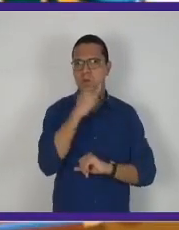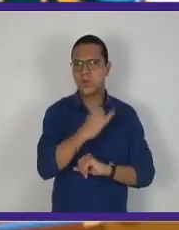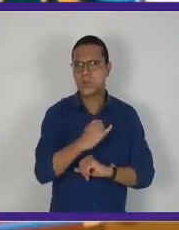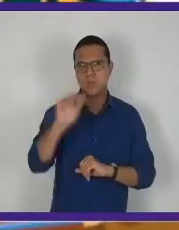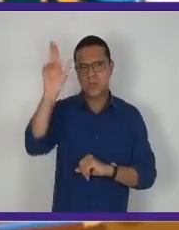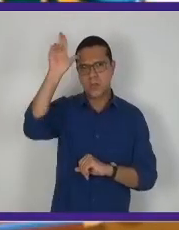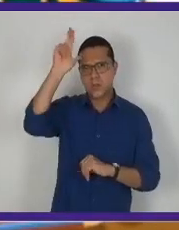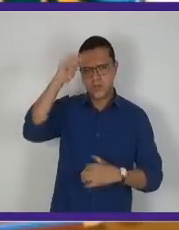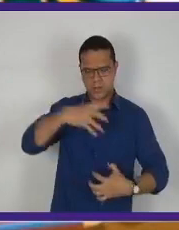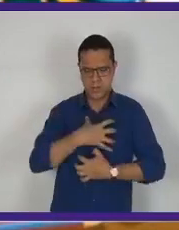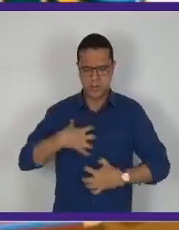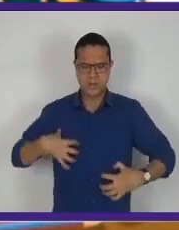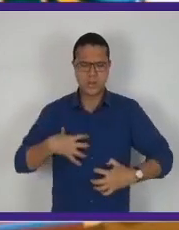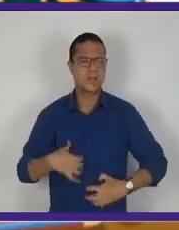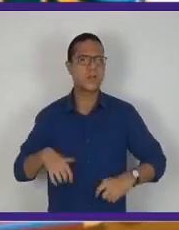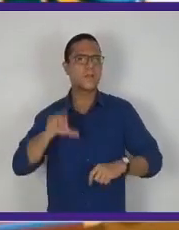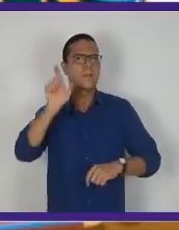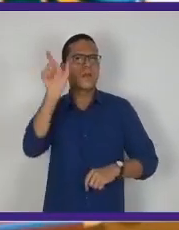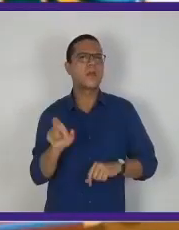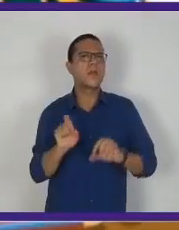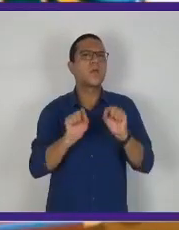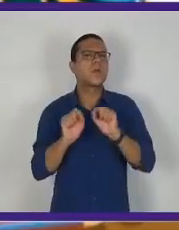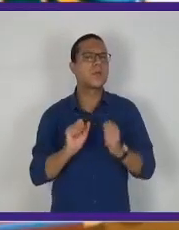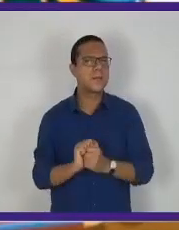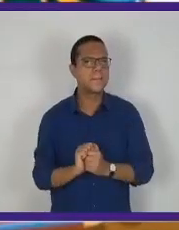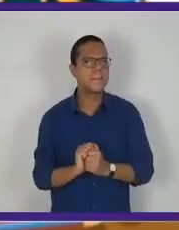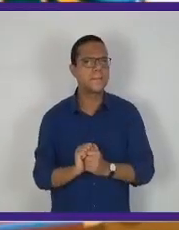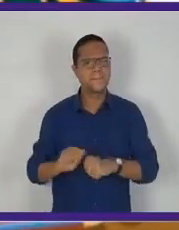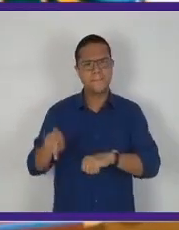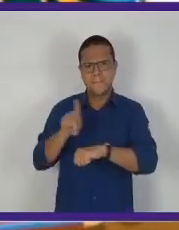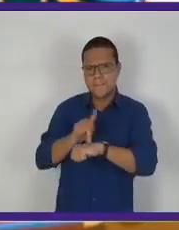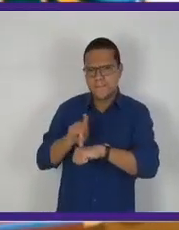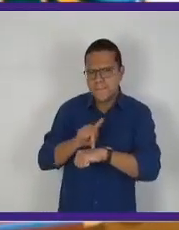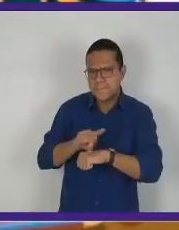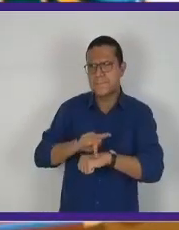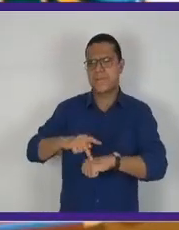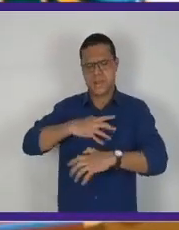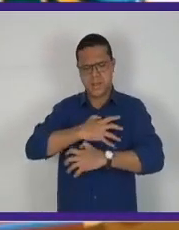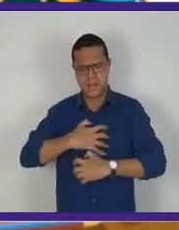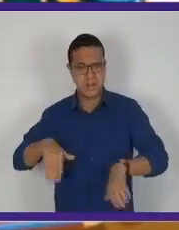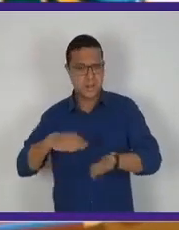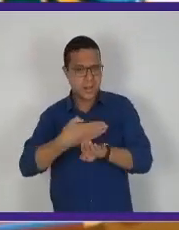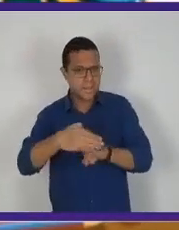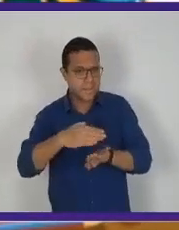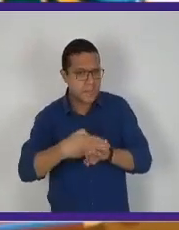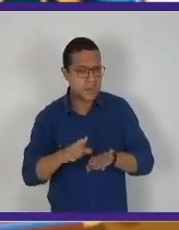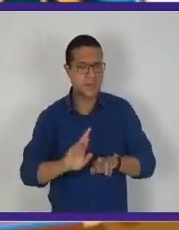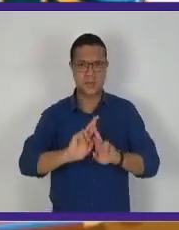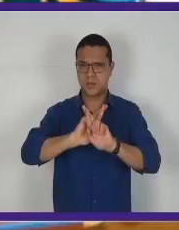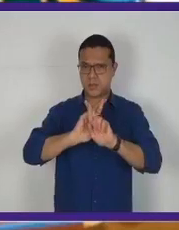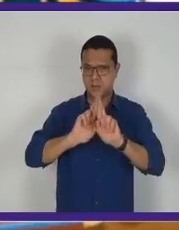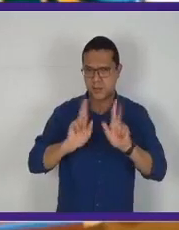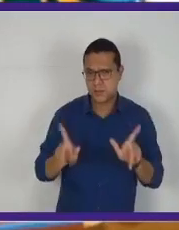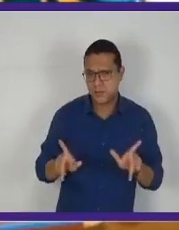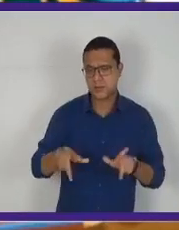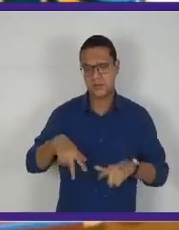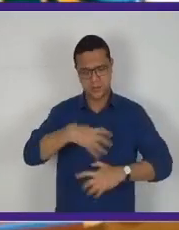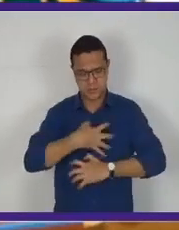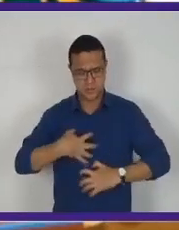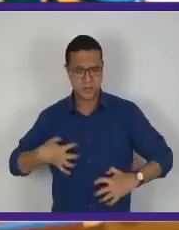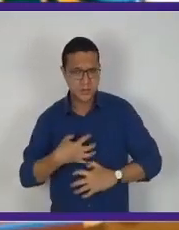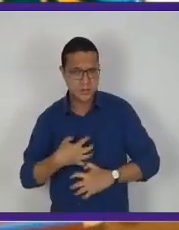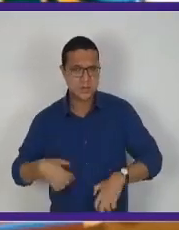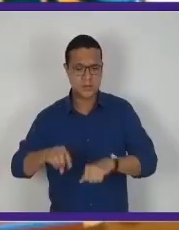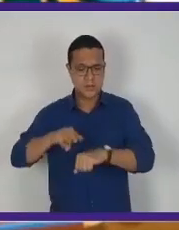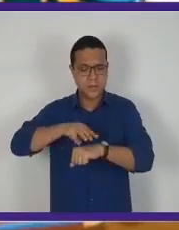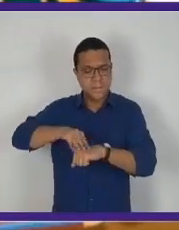zebra é. Vamos agora. Ela é preta com listras brancas. É branca com listras pretas. Tem listras